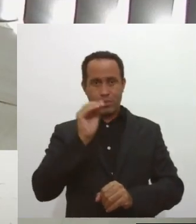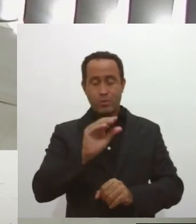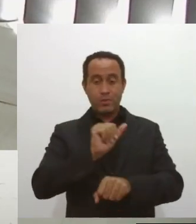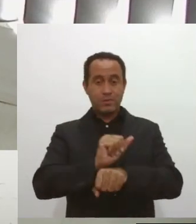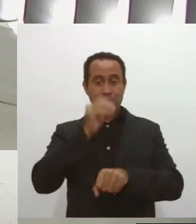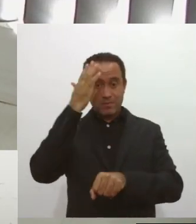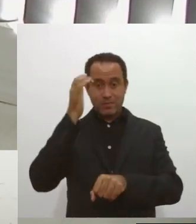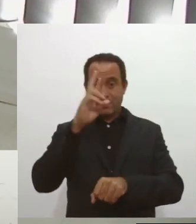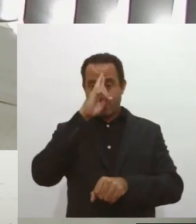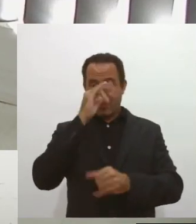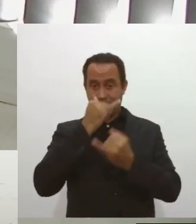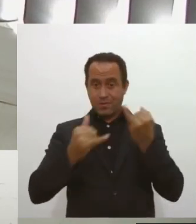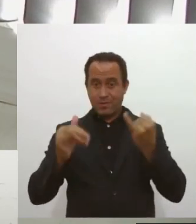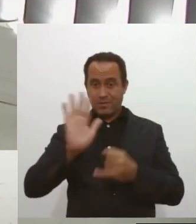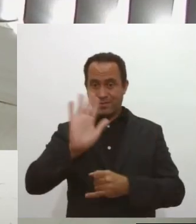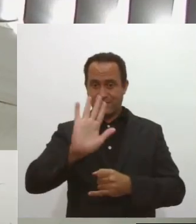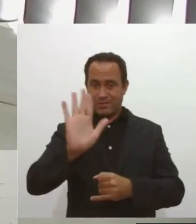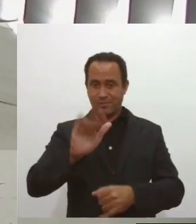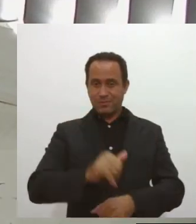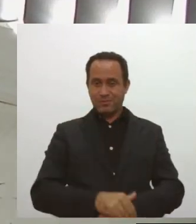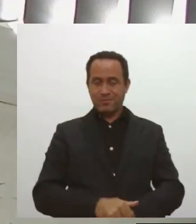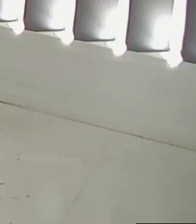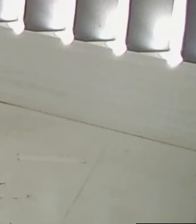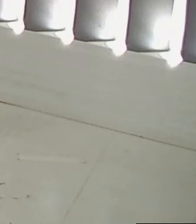vocês amanhã, meio de meia, tá? Até lá.